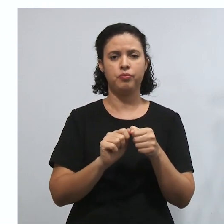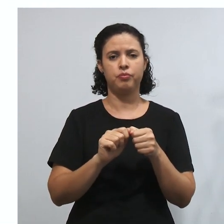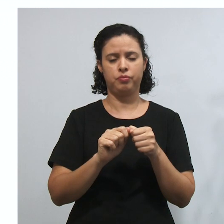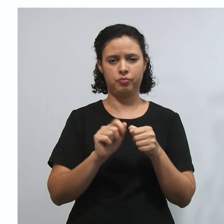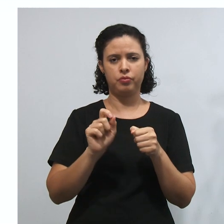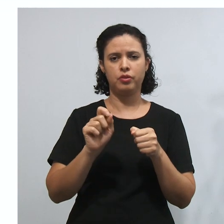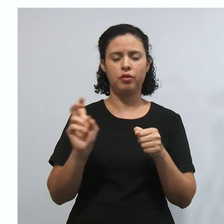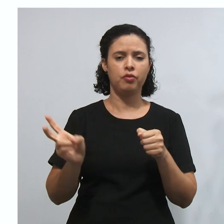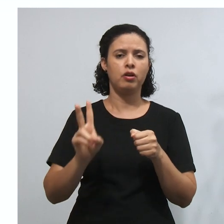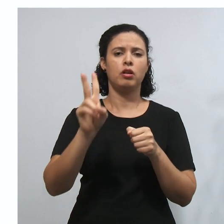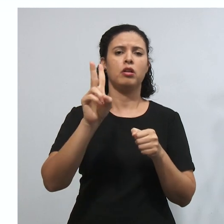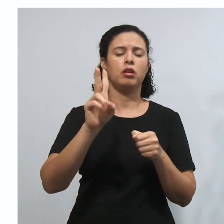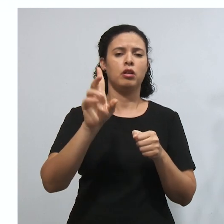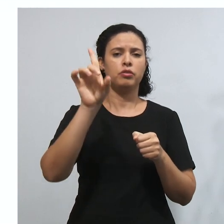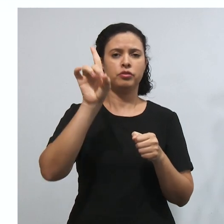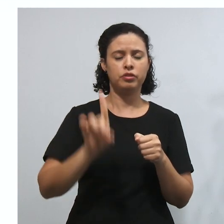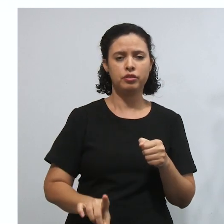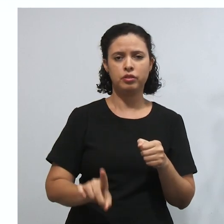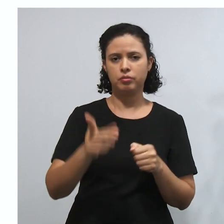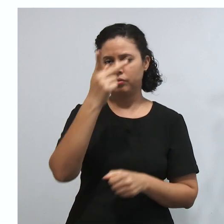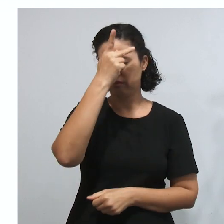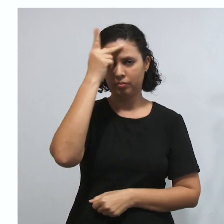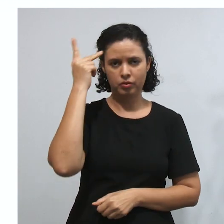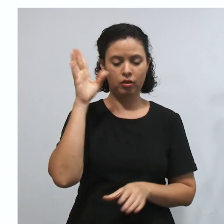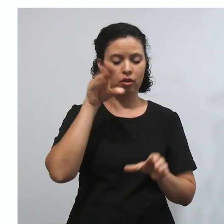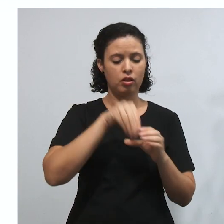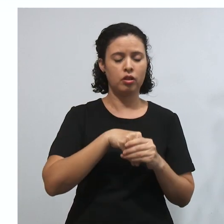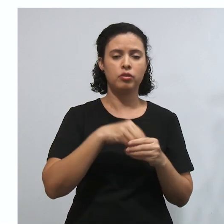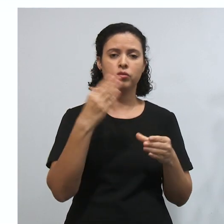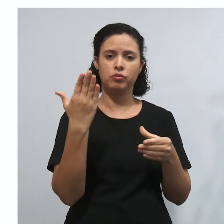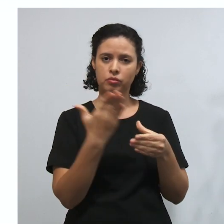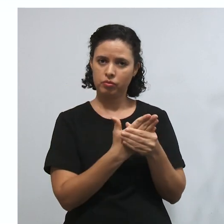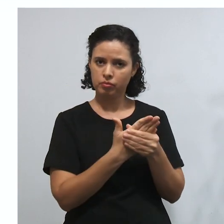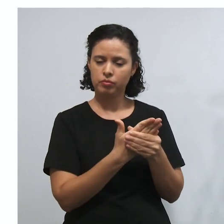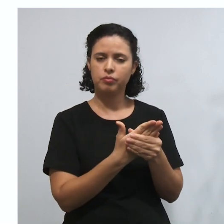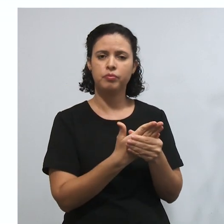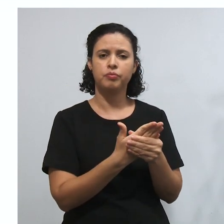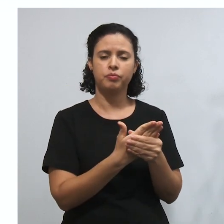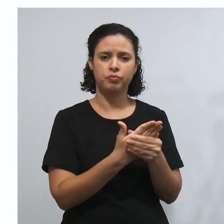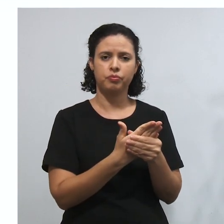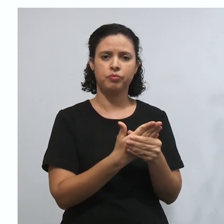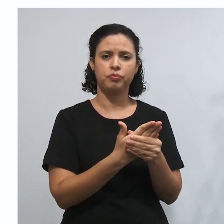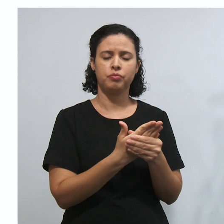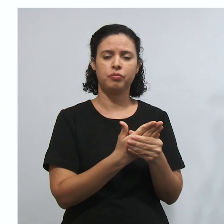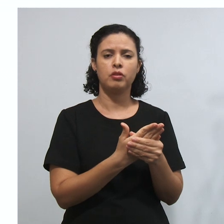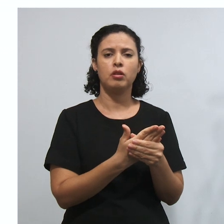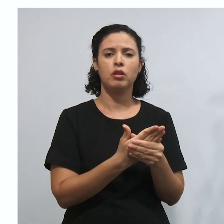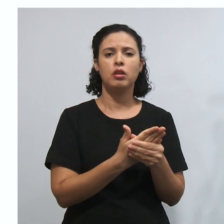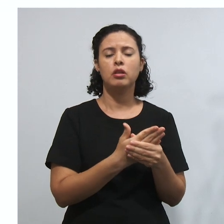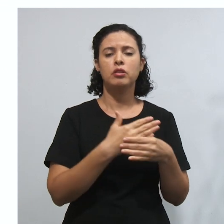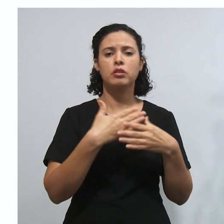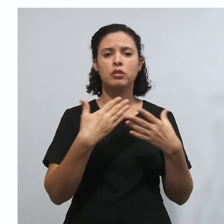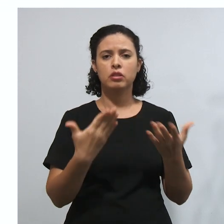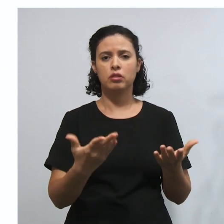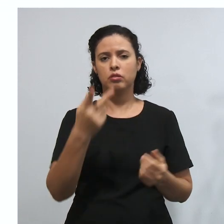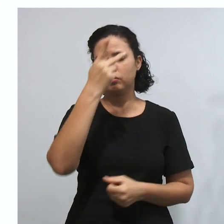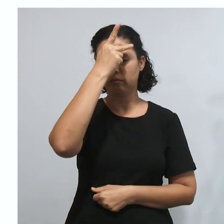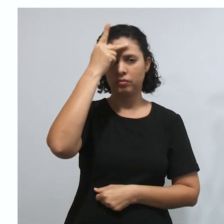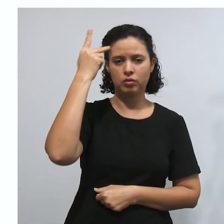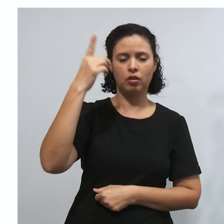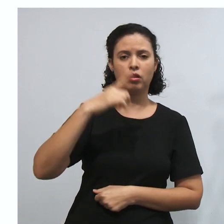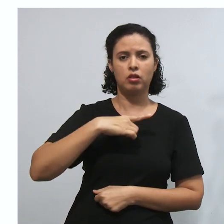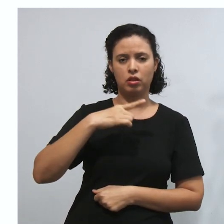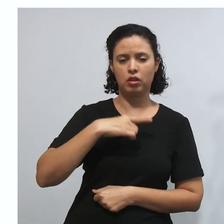o direito pra aquelas pessoas dentro daquele processo em tela. Ou seja, ela tem